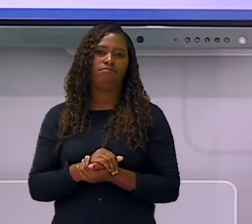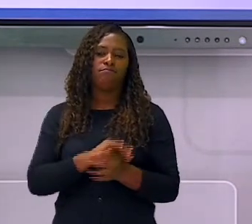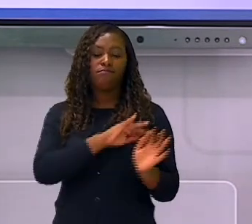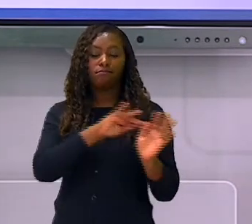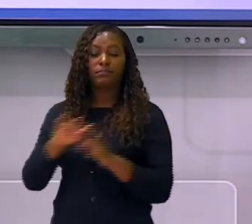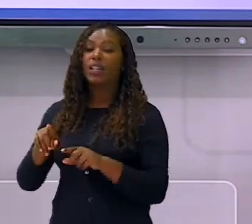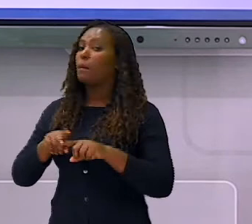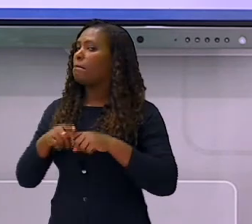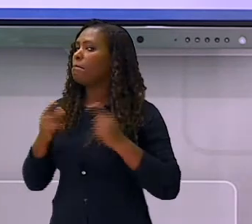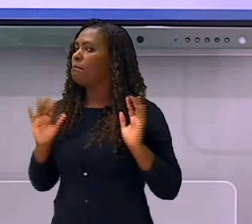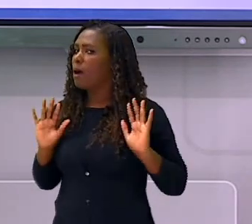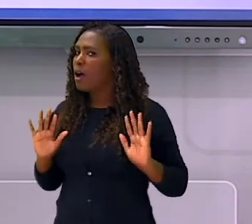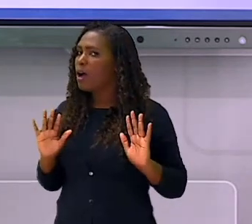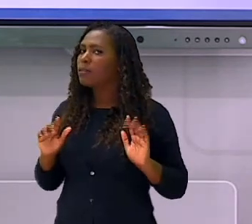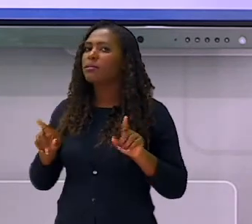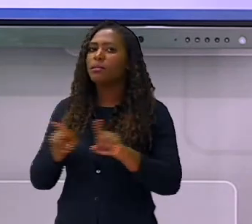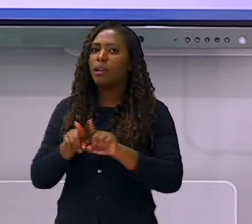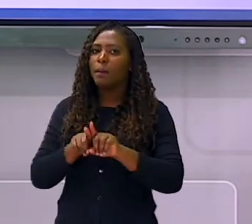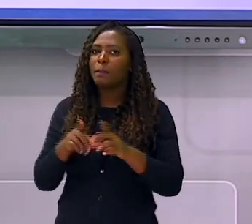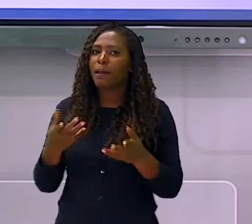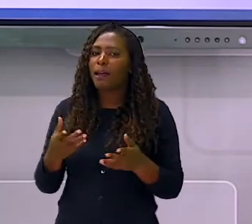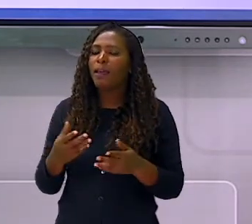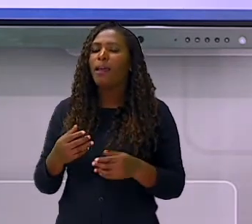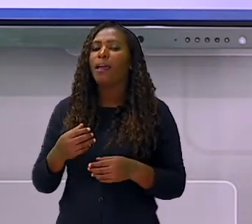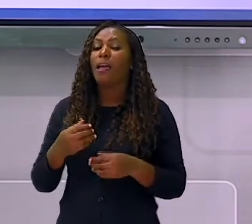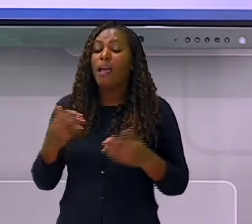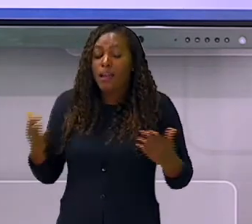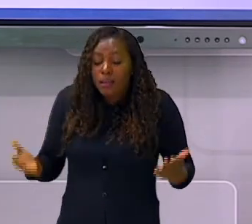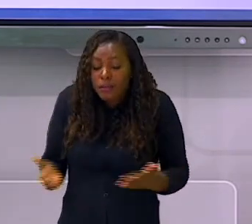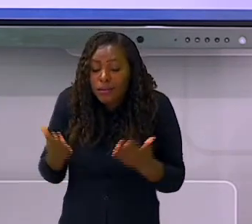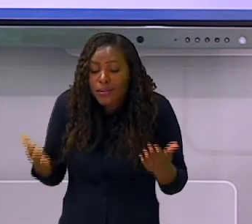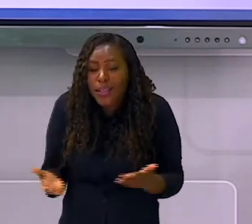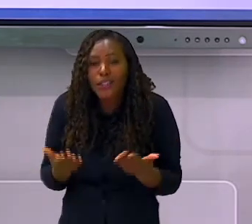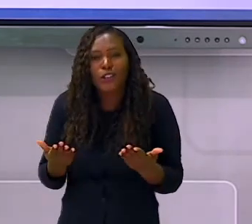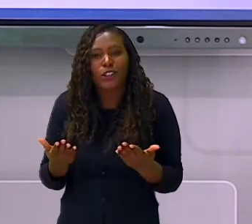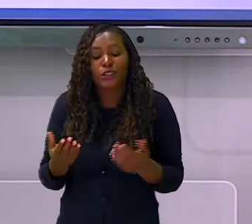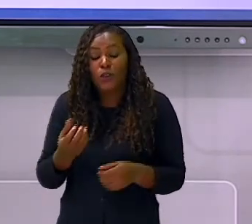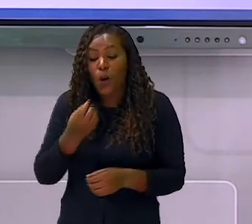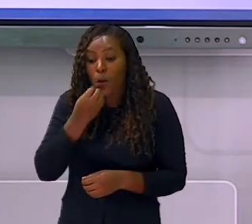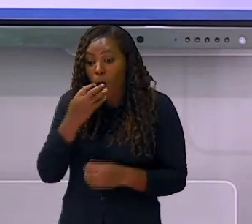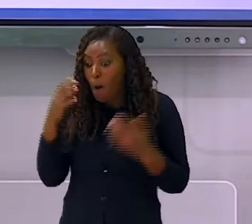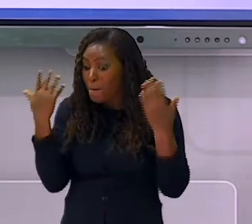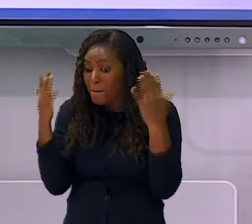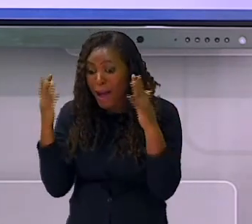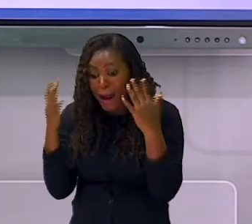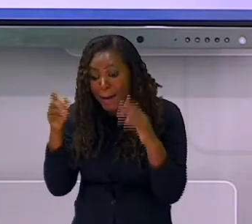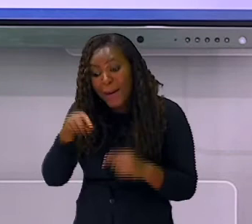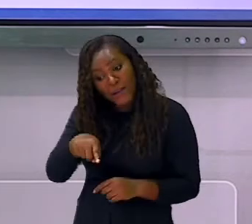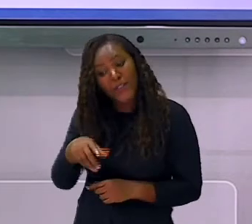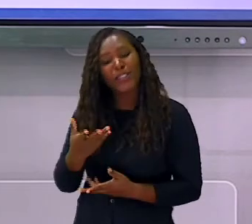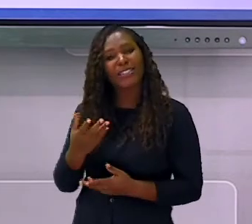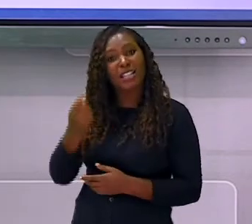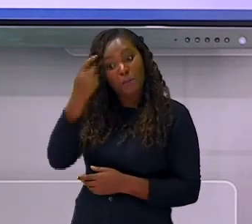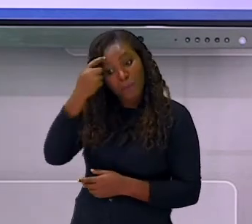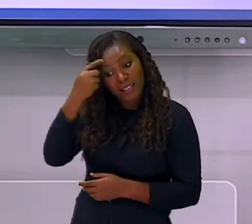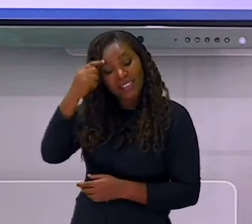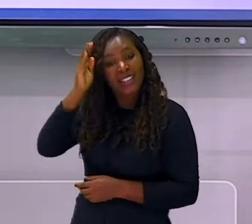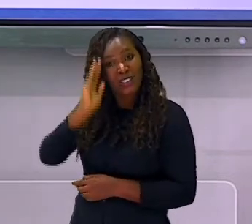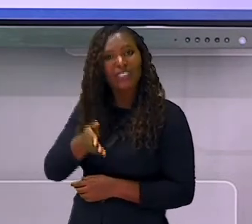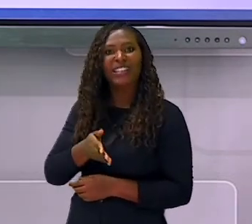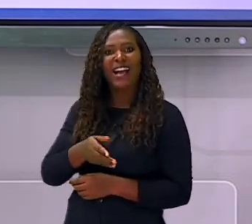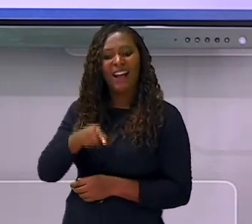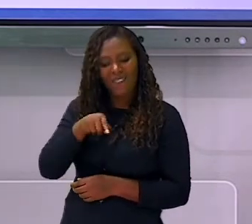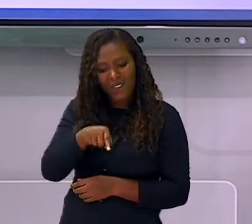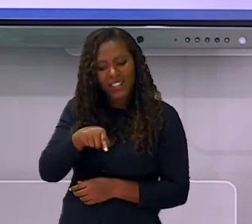que ele está se esforçando. O apoio familiar é indispensável no tratamento e no convívio com as crianças que têm